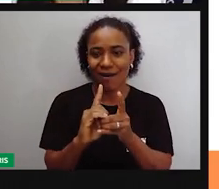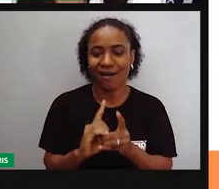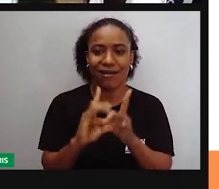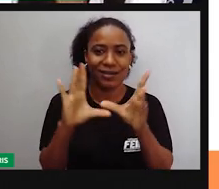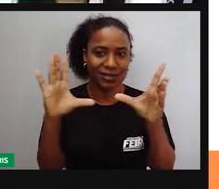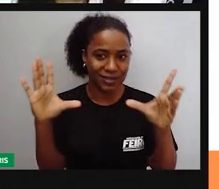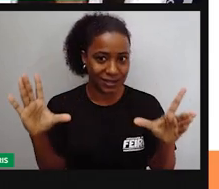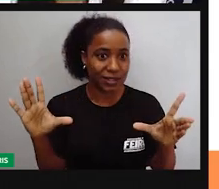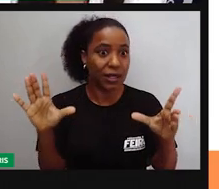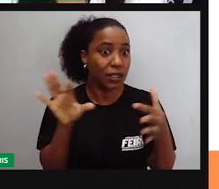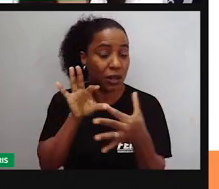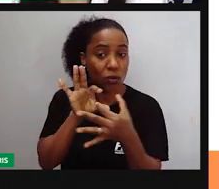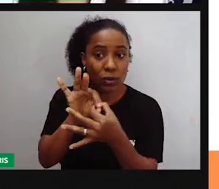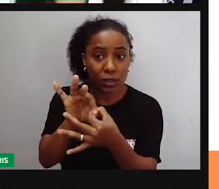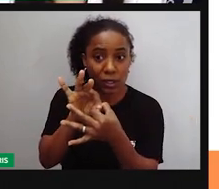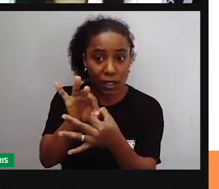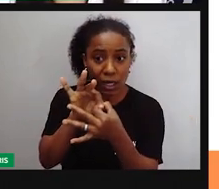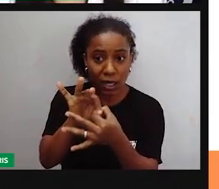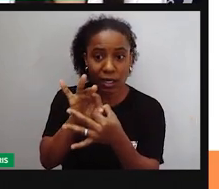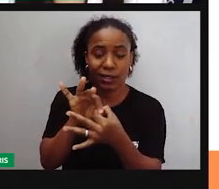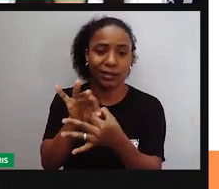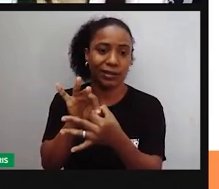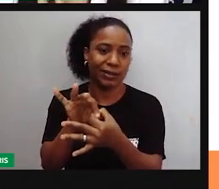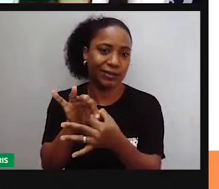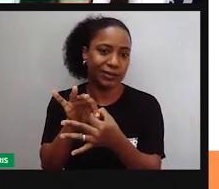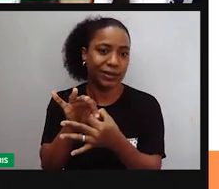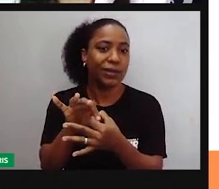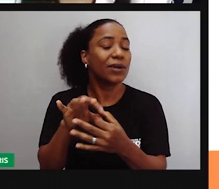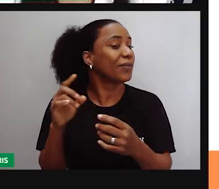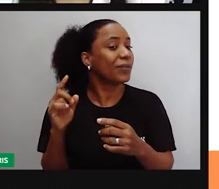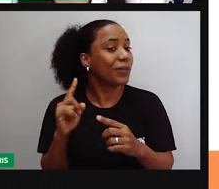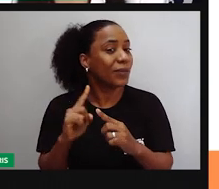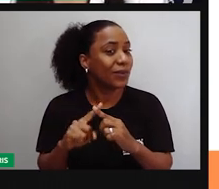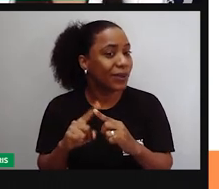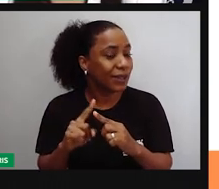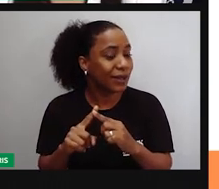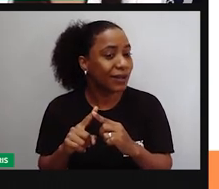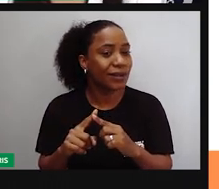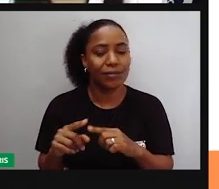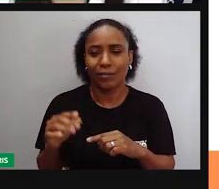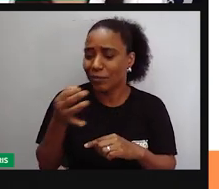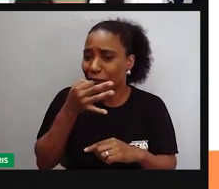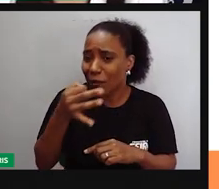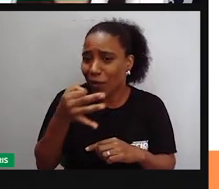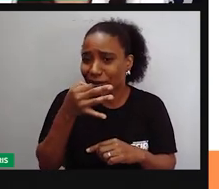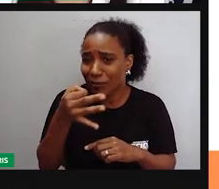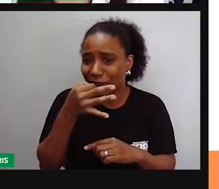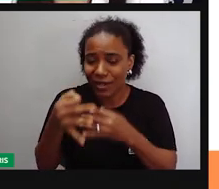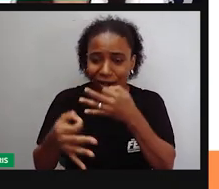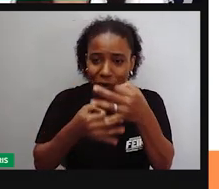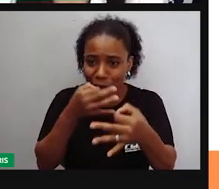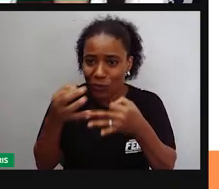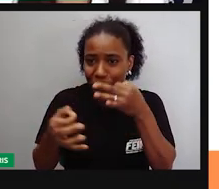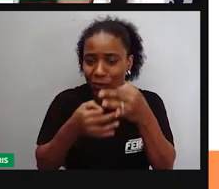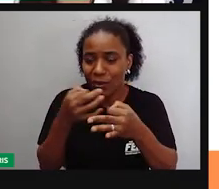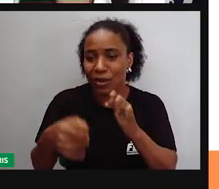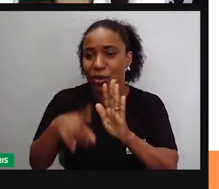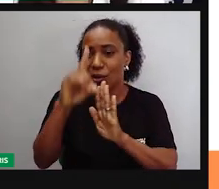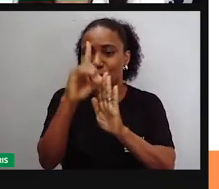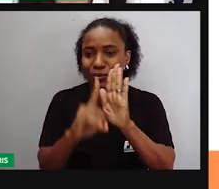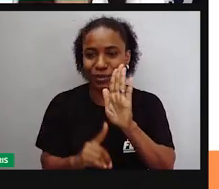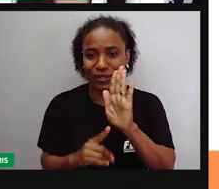ligadas, unidas. Porque o poder dar a sua opinião, poder ter o seu direito sendo